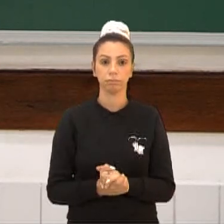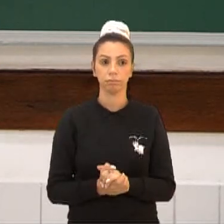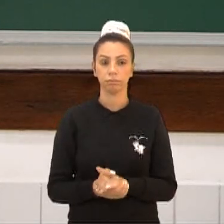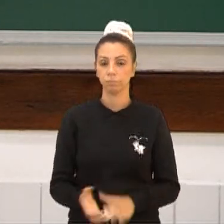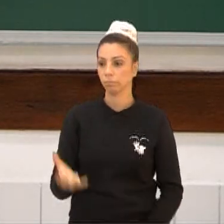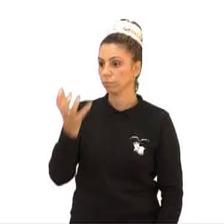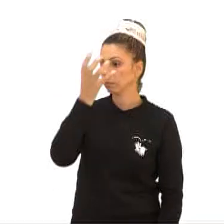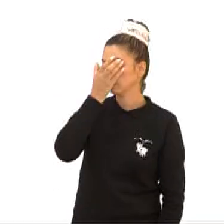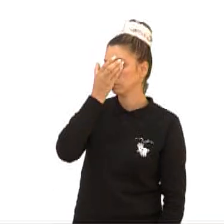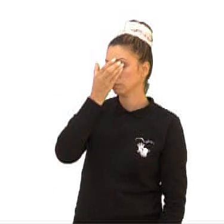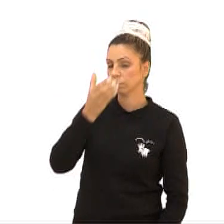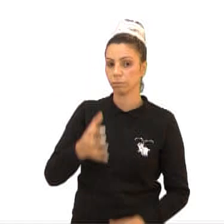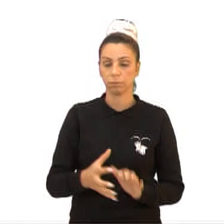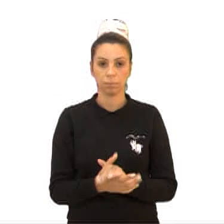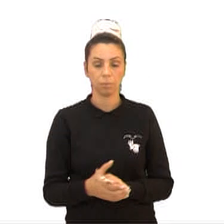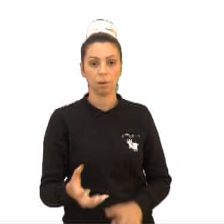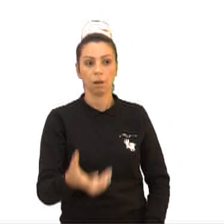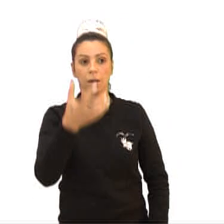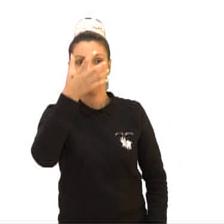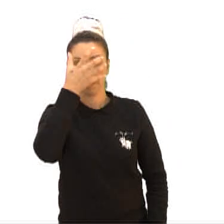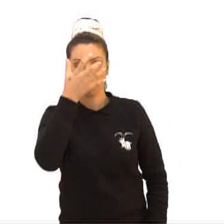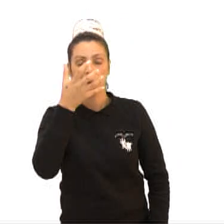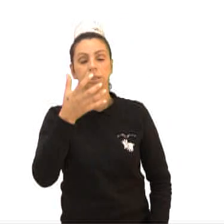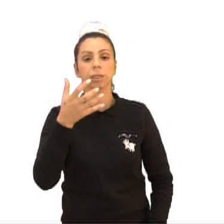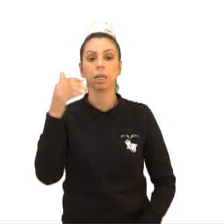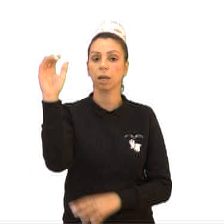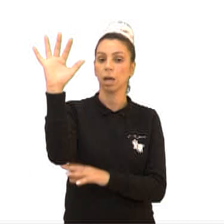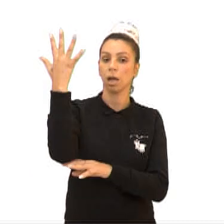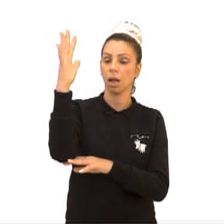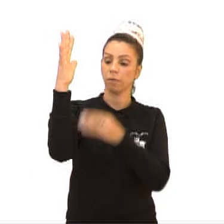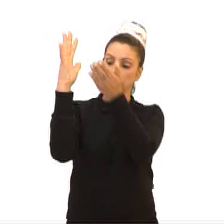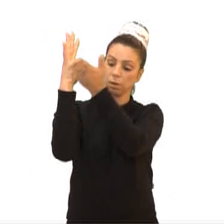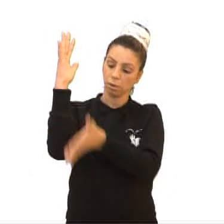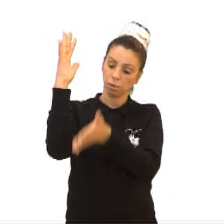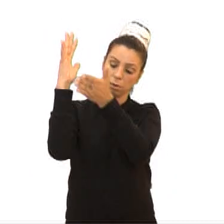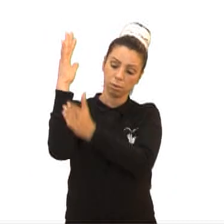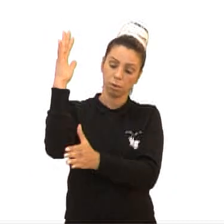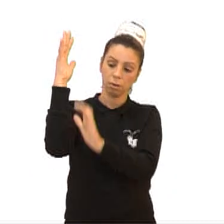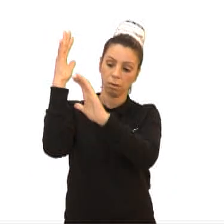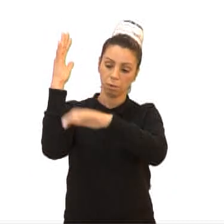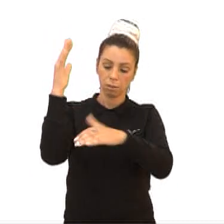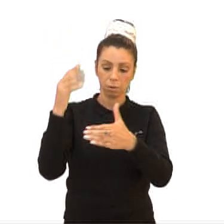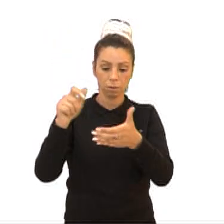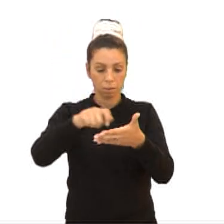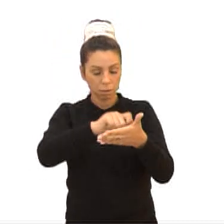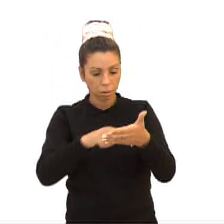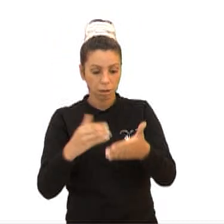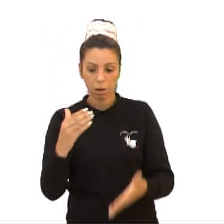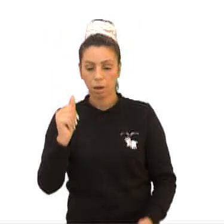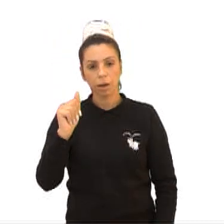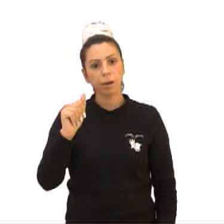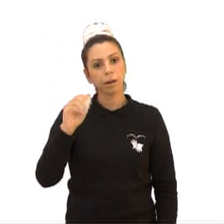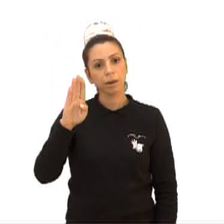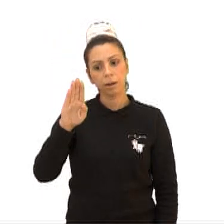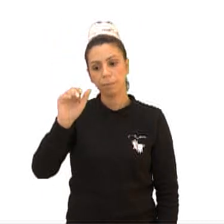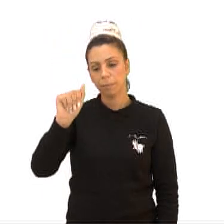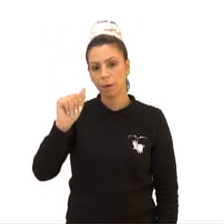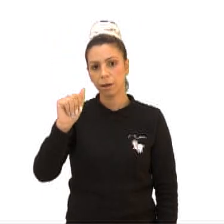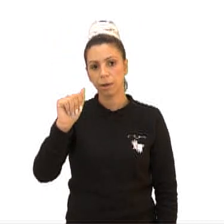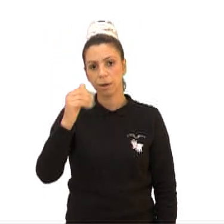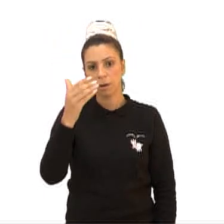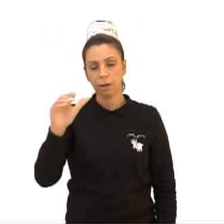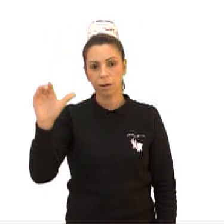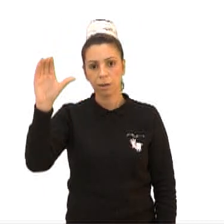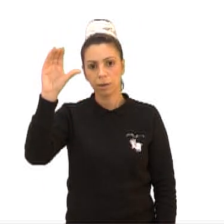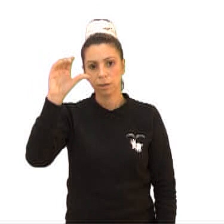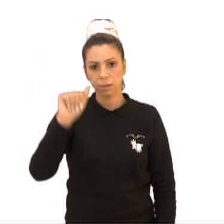Máscaras. Máscaras feitas de casca de árvore, palha, cabaças. Inclusive, cabaça. O interessante é que cabaça em tupi